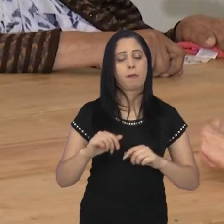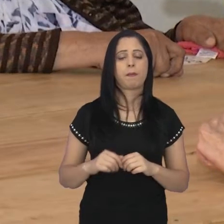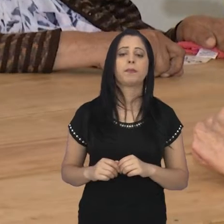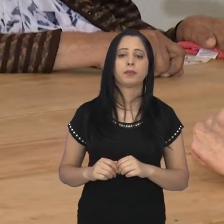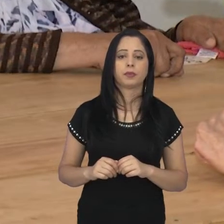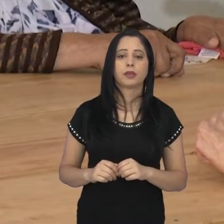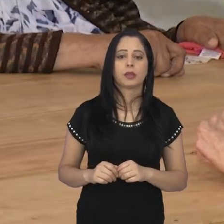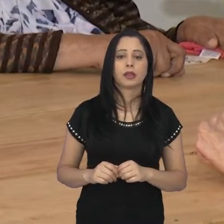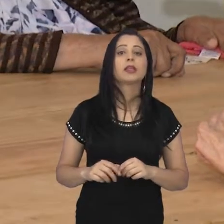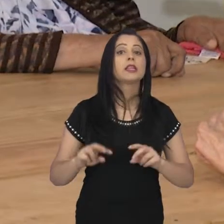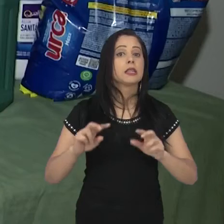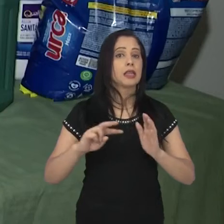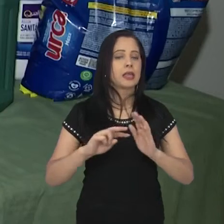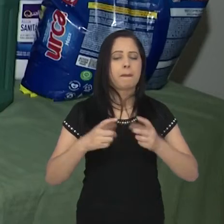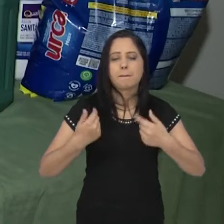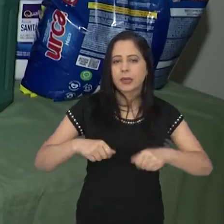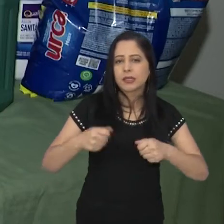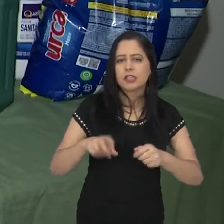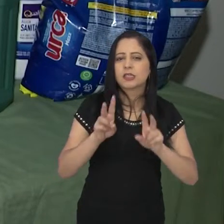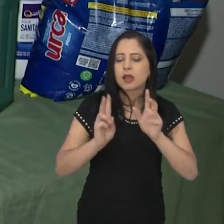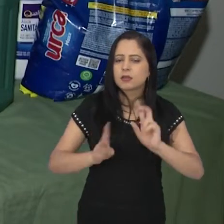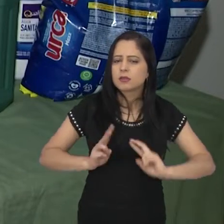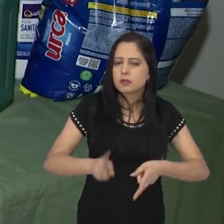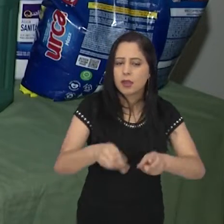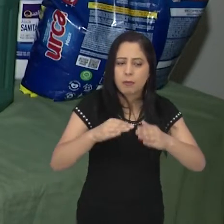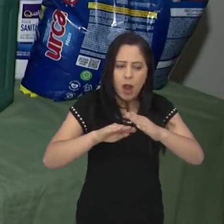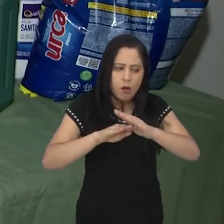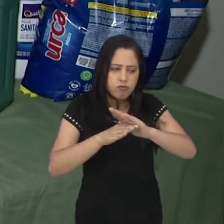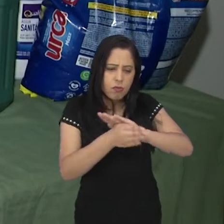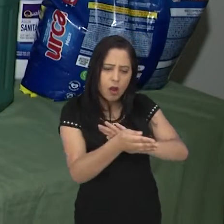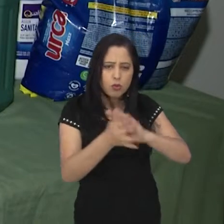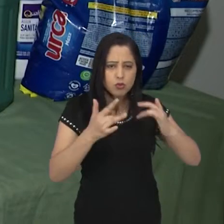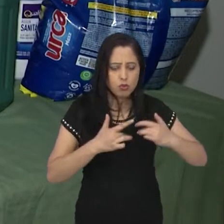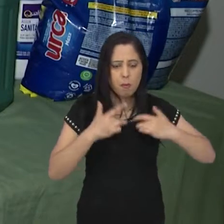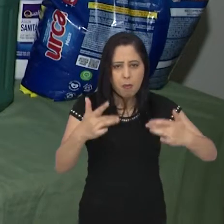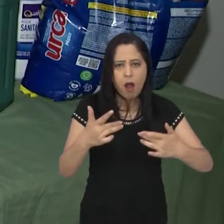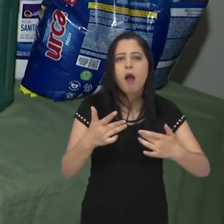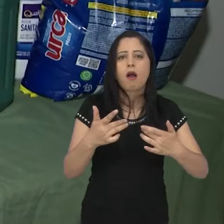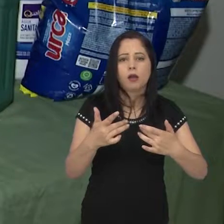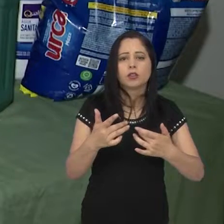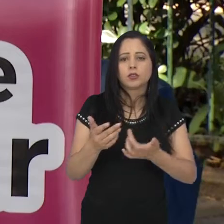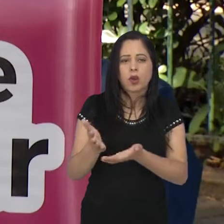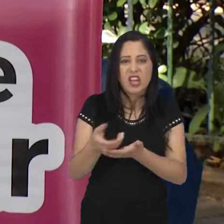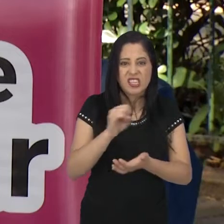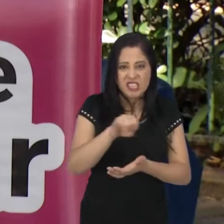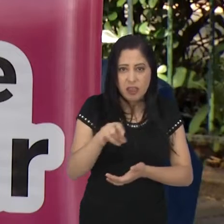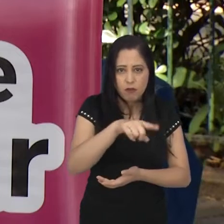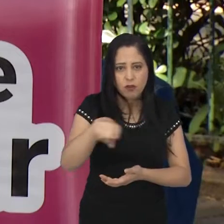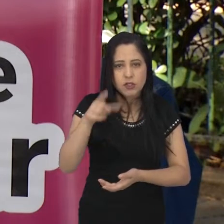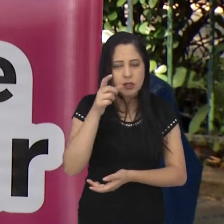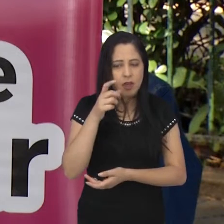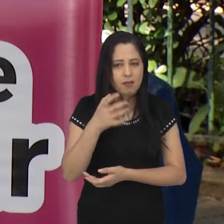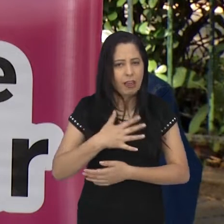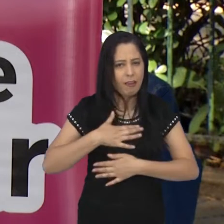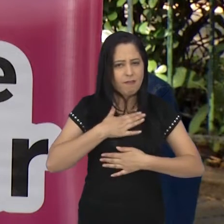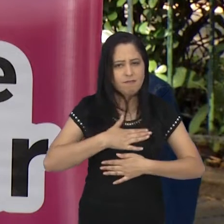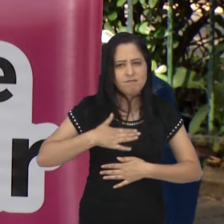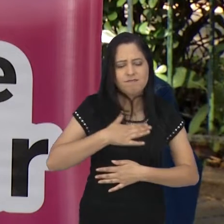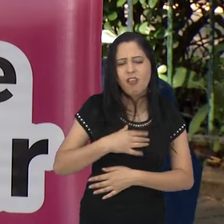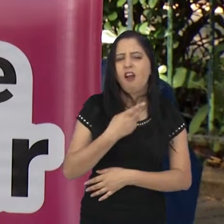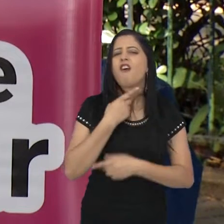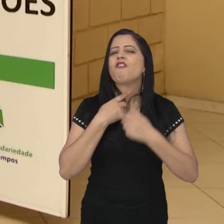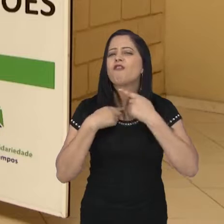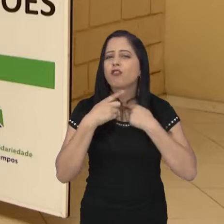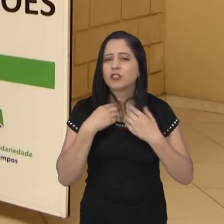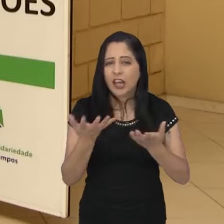lembrar e incentivar para que as doações tornem-se um hábito independente da época do ano. Então, se você ficou com vontade